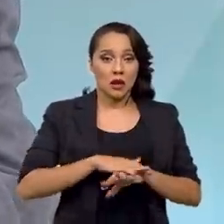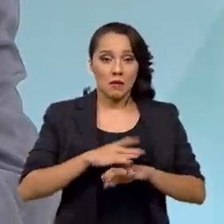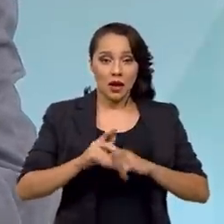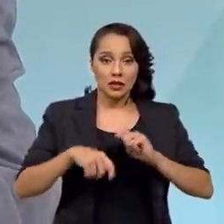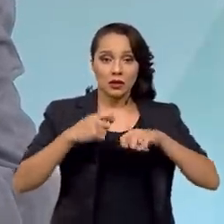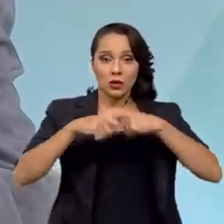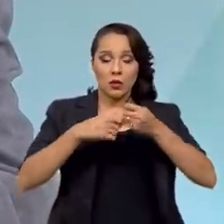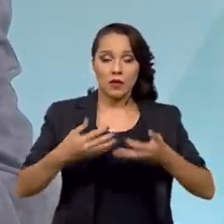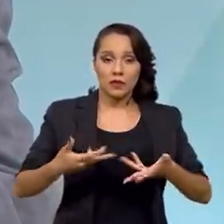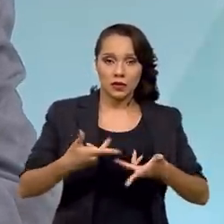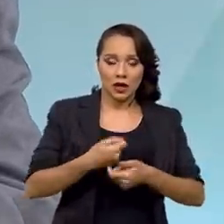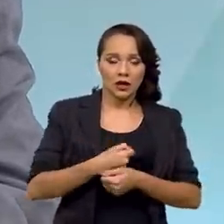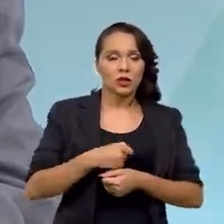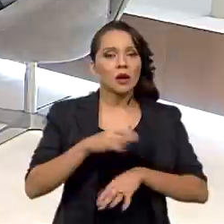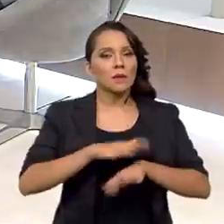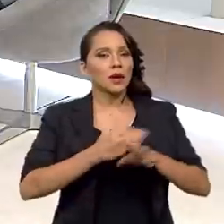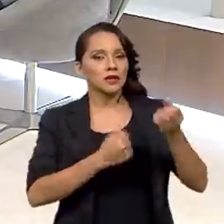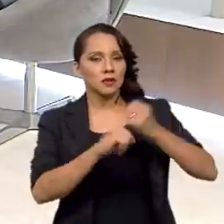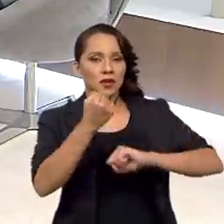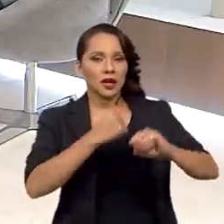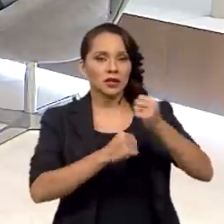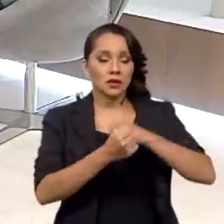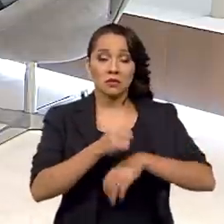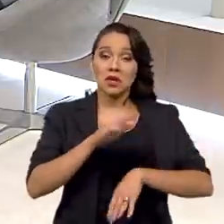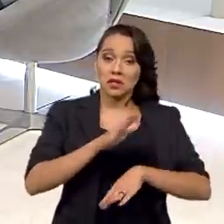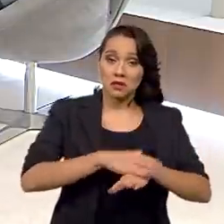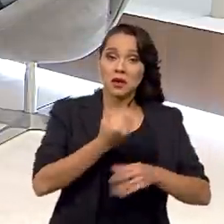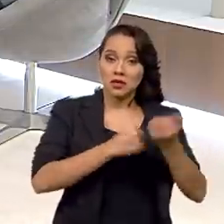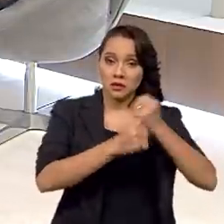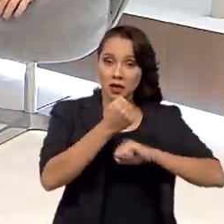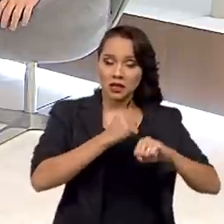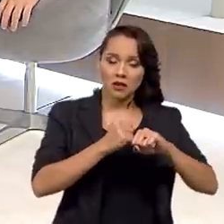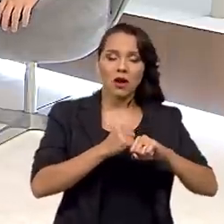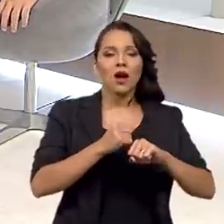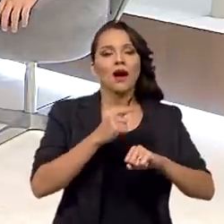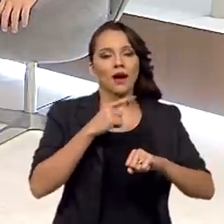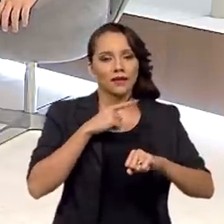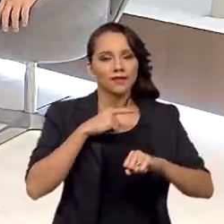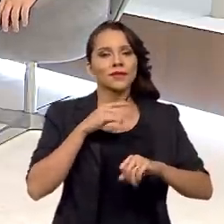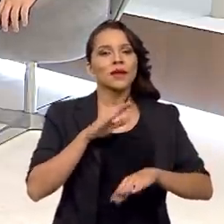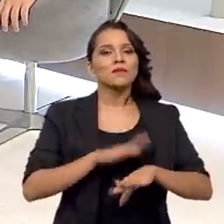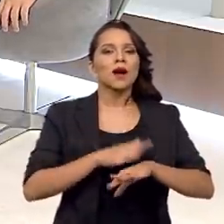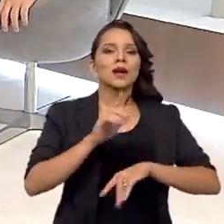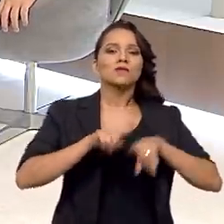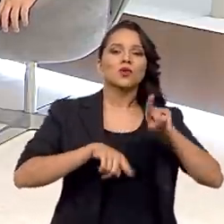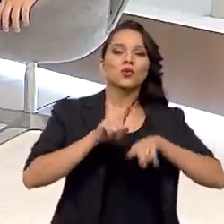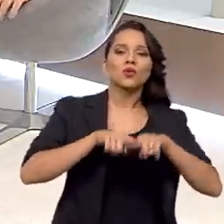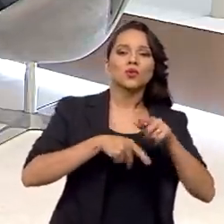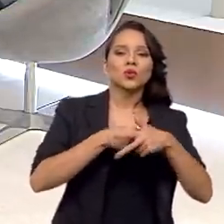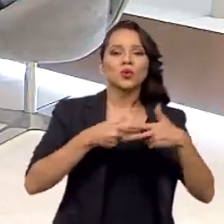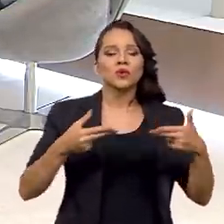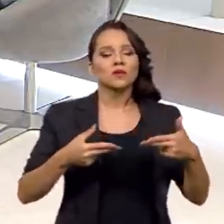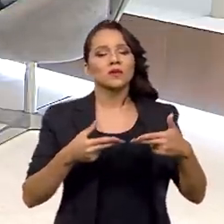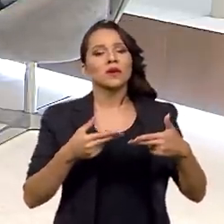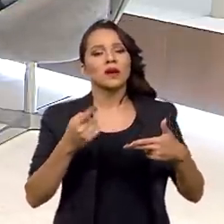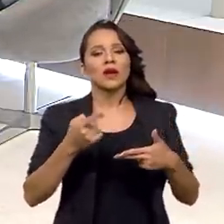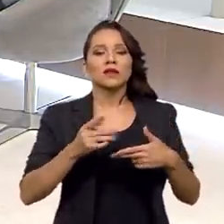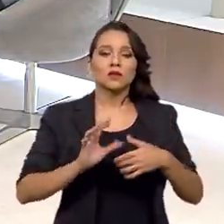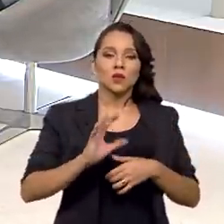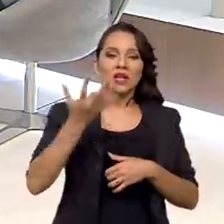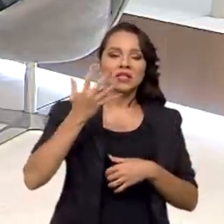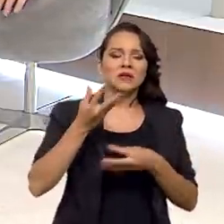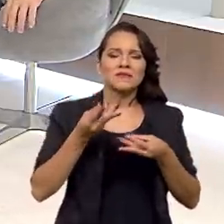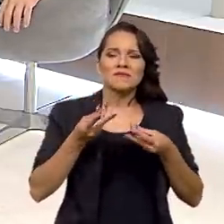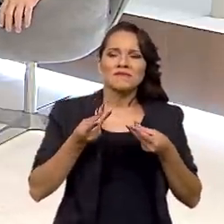econômica, aumenta a produtividade e com mais produtividade teremos mais produção e vamos deixando essa situação